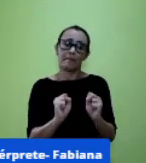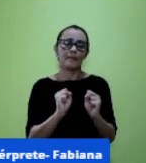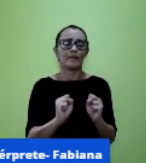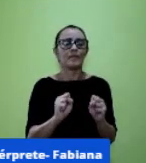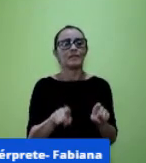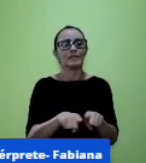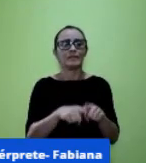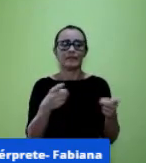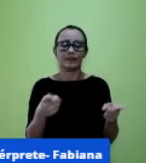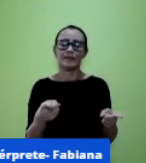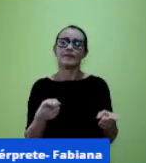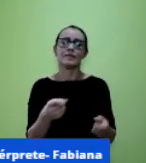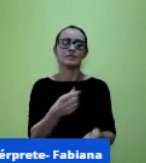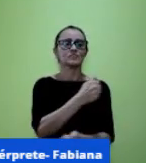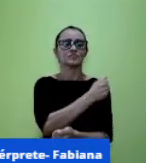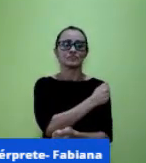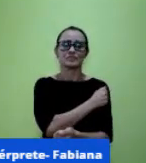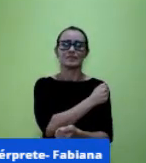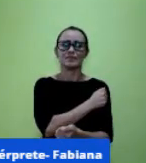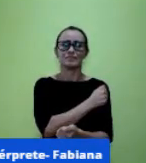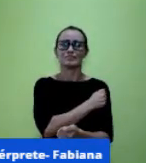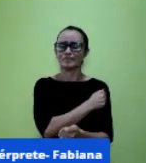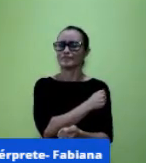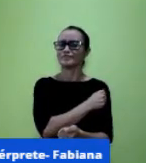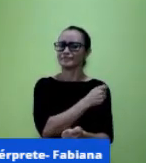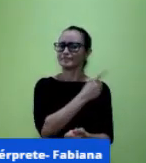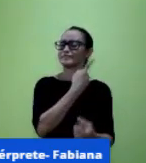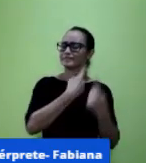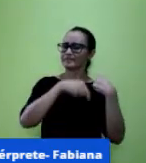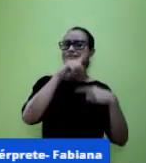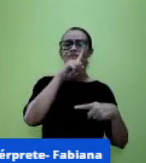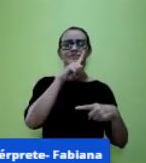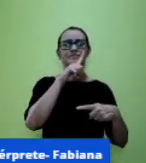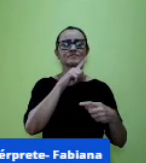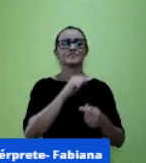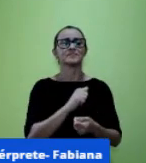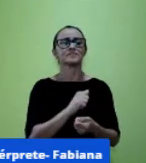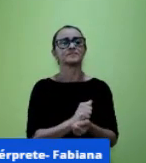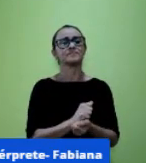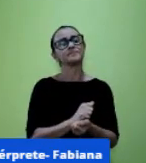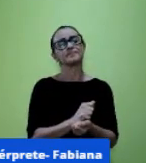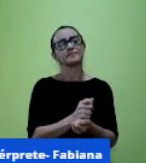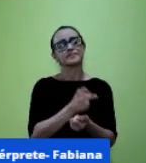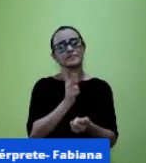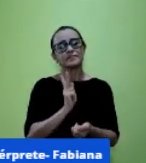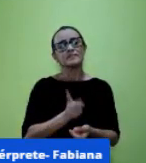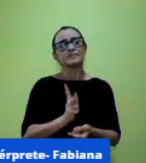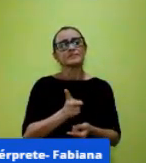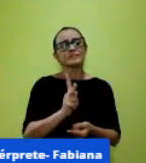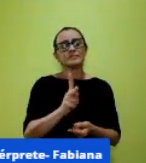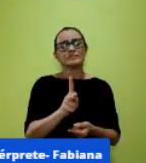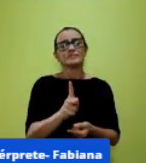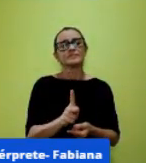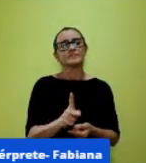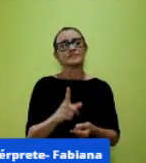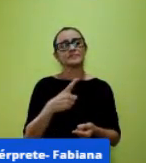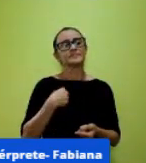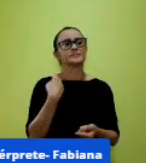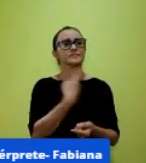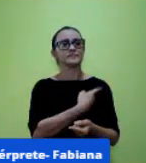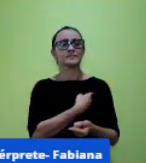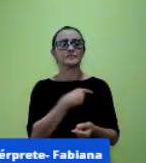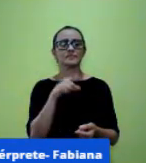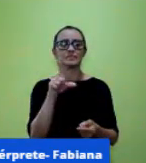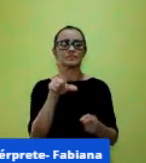garotada tá mais à frente então a gente precisa a momento né Sônia eu acredito quando nós escolhemos